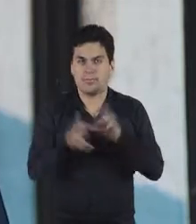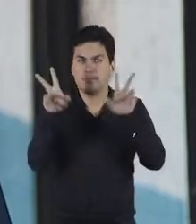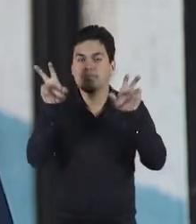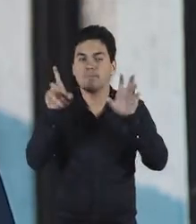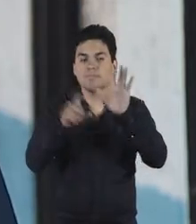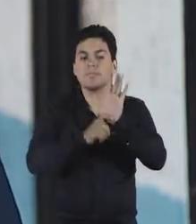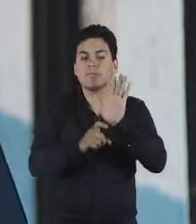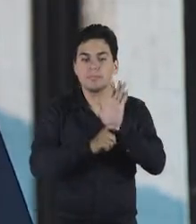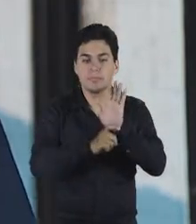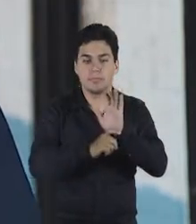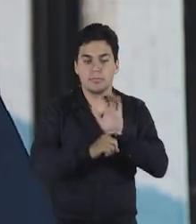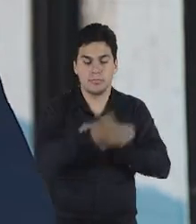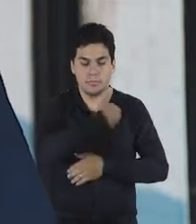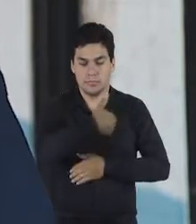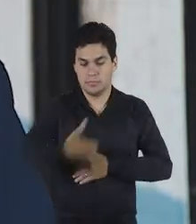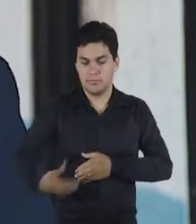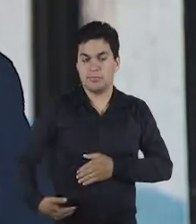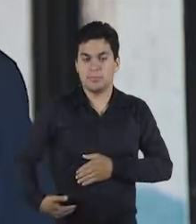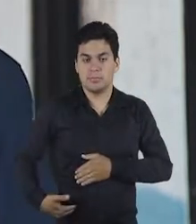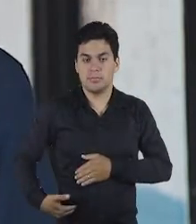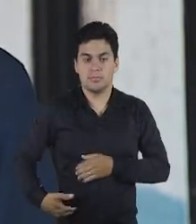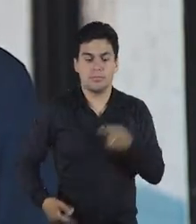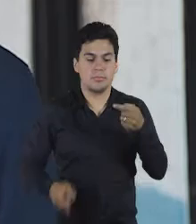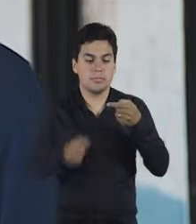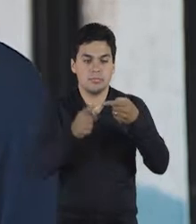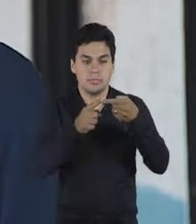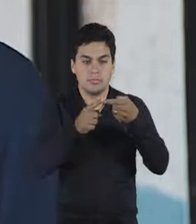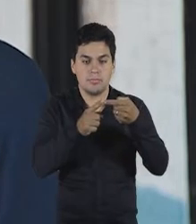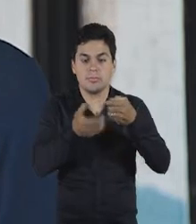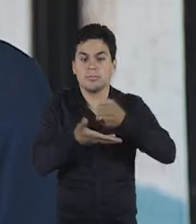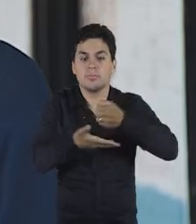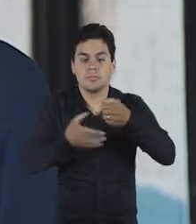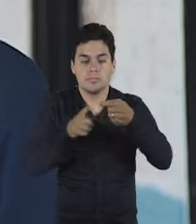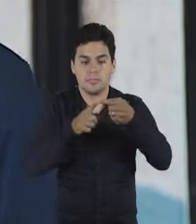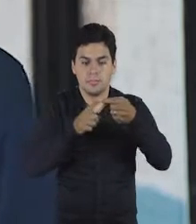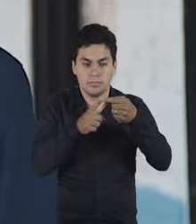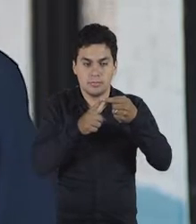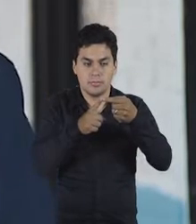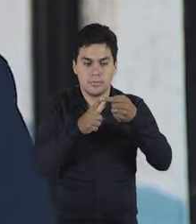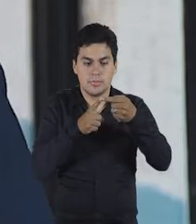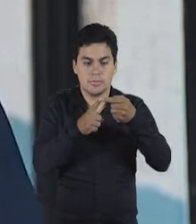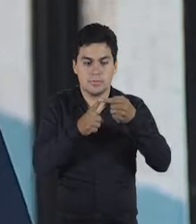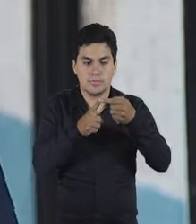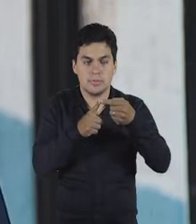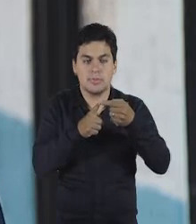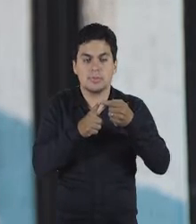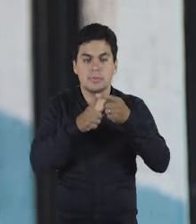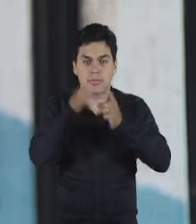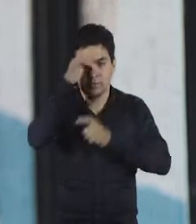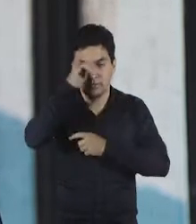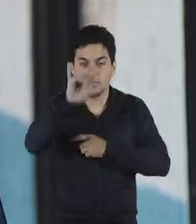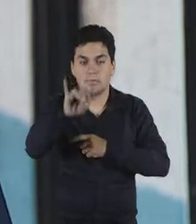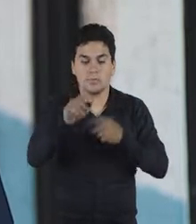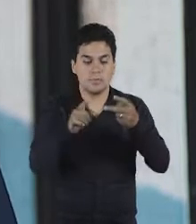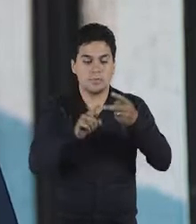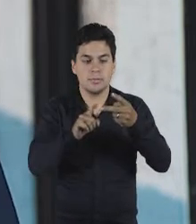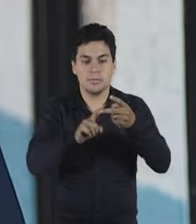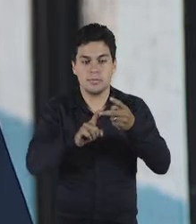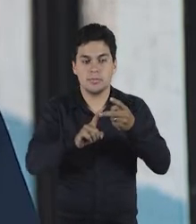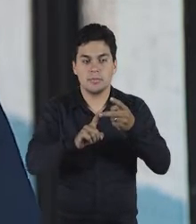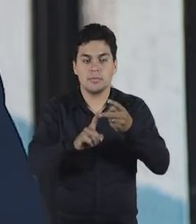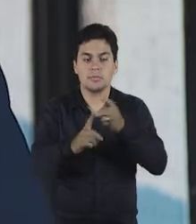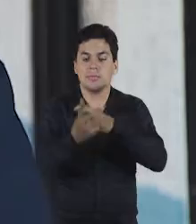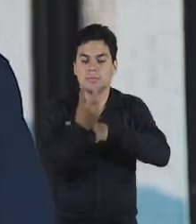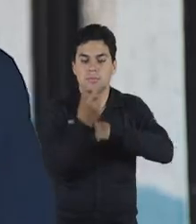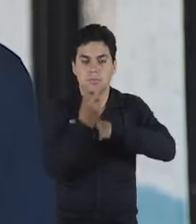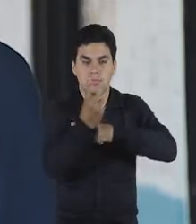drogas, o poder público tem duas frentes fundamentais de trabalho. A primeira, que é a prevenção. E a segunda,